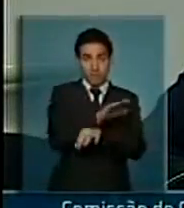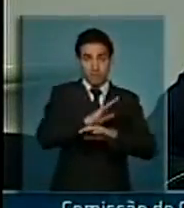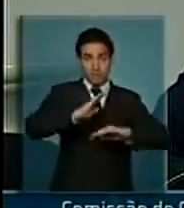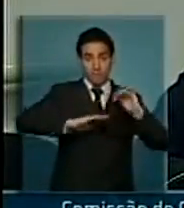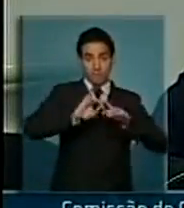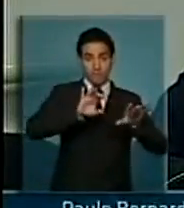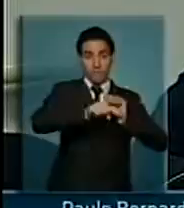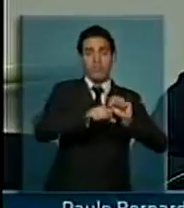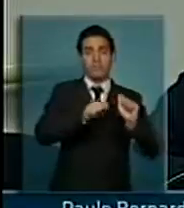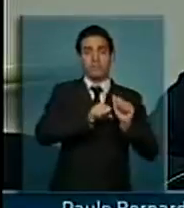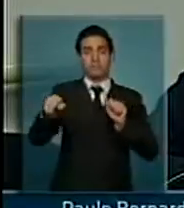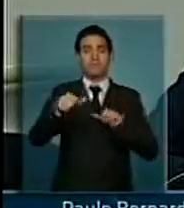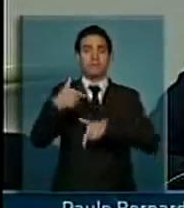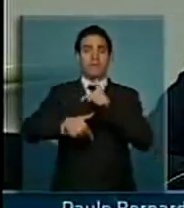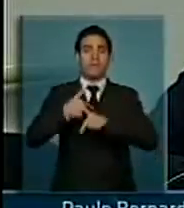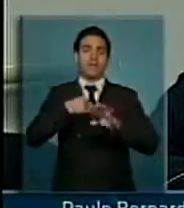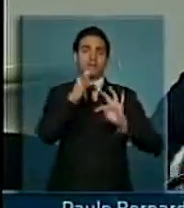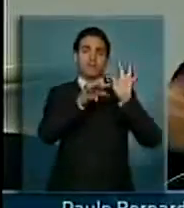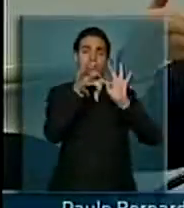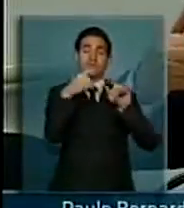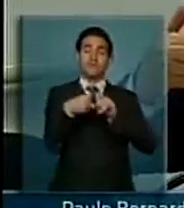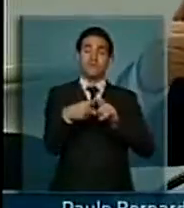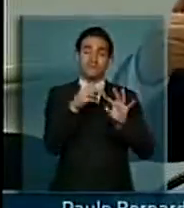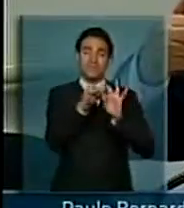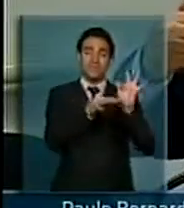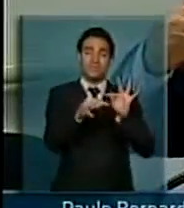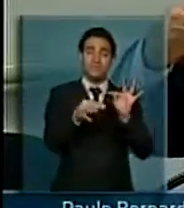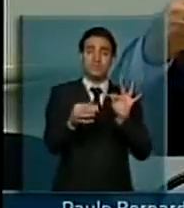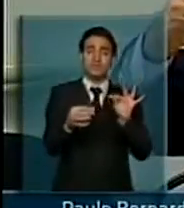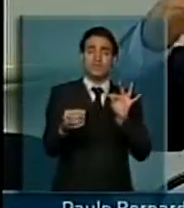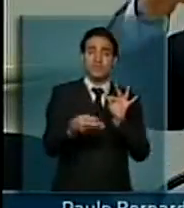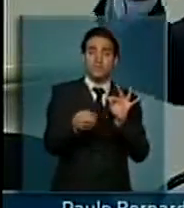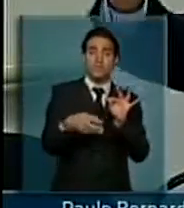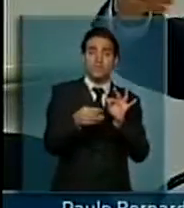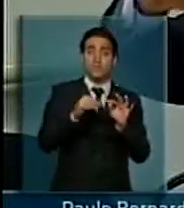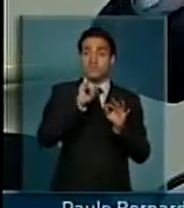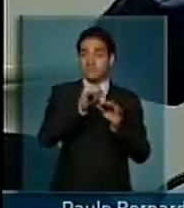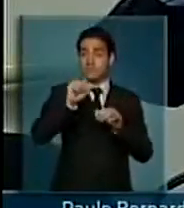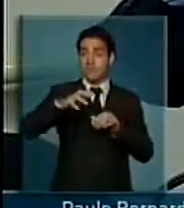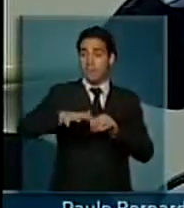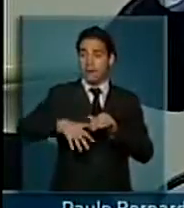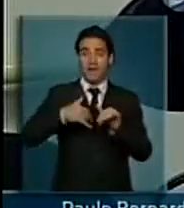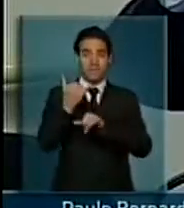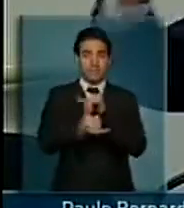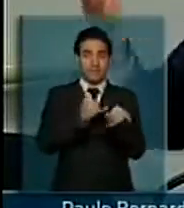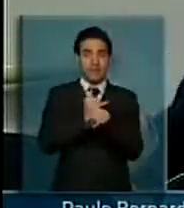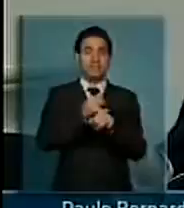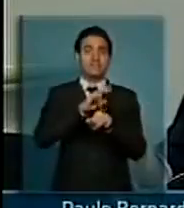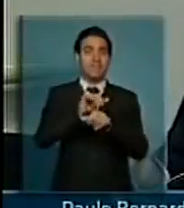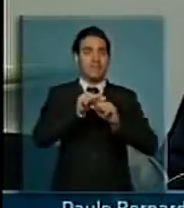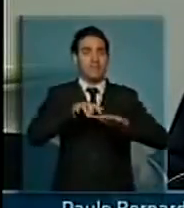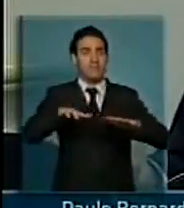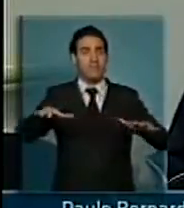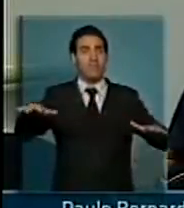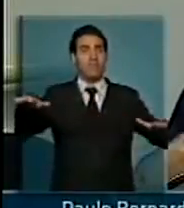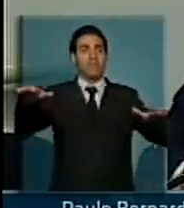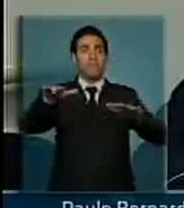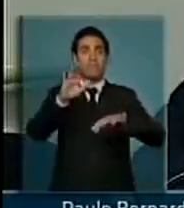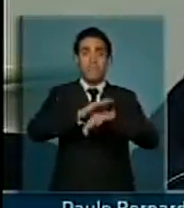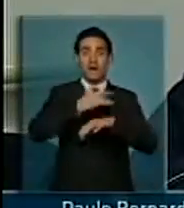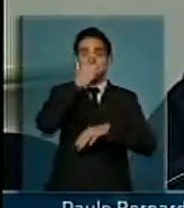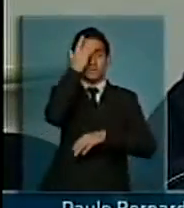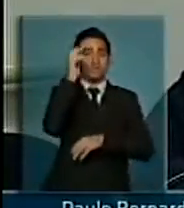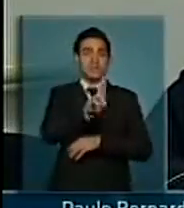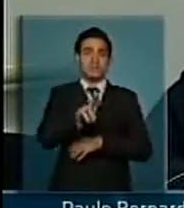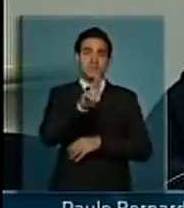tecnologia muda muito rapidamente, se baratear a internet, vai interiorizar, e vai ter um... vai muito rapidamente,